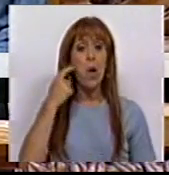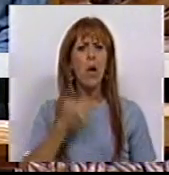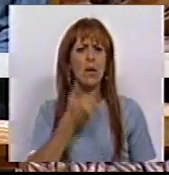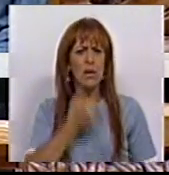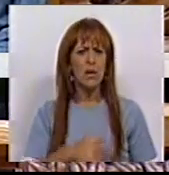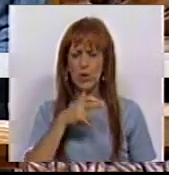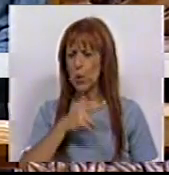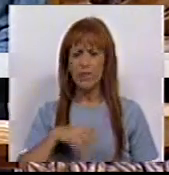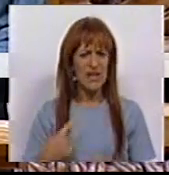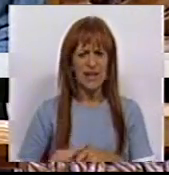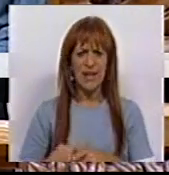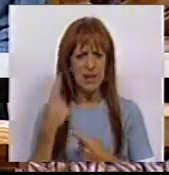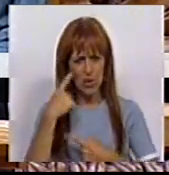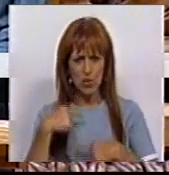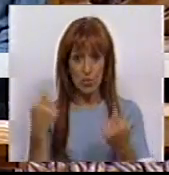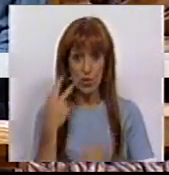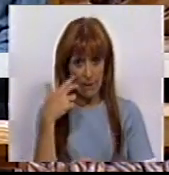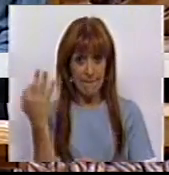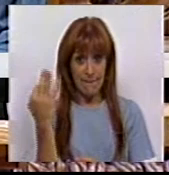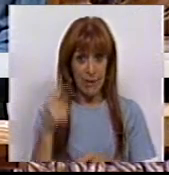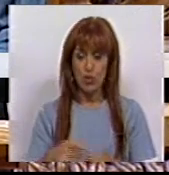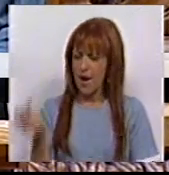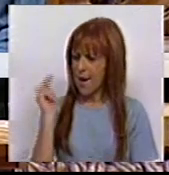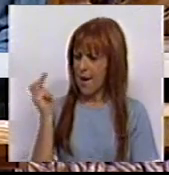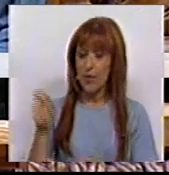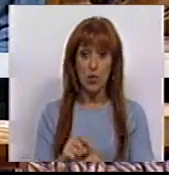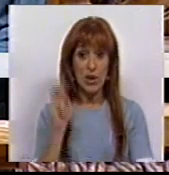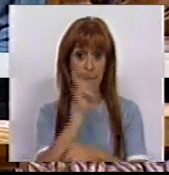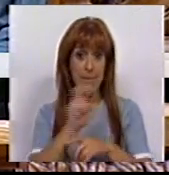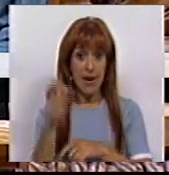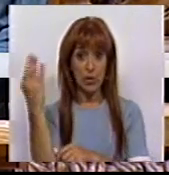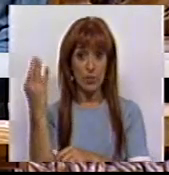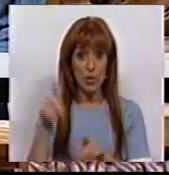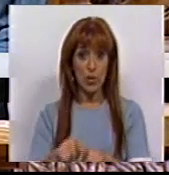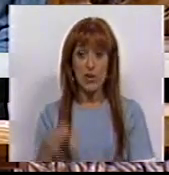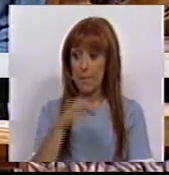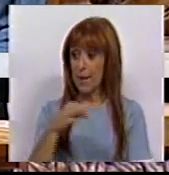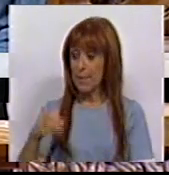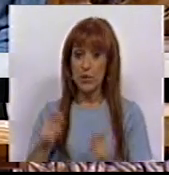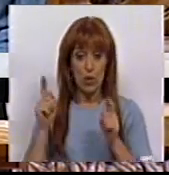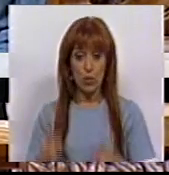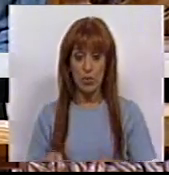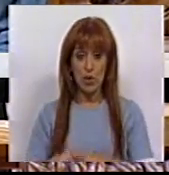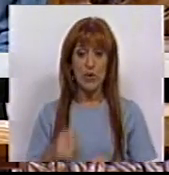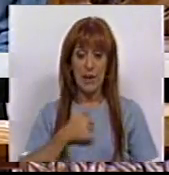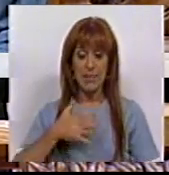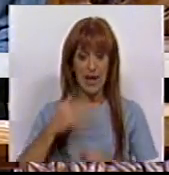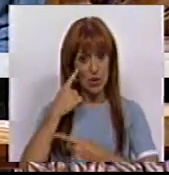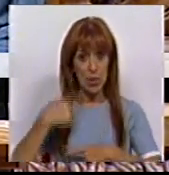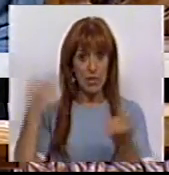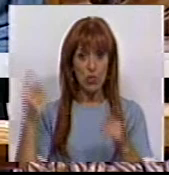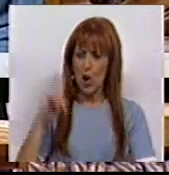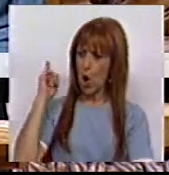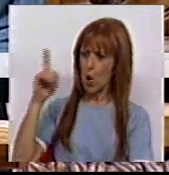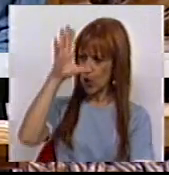desastrosa para o interesse público, que se verifica há anos na Metro do Porto, uma PPP lançada por uma empresa pública